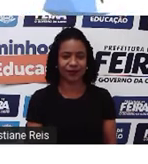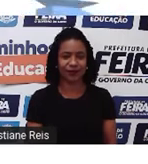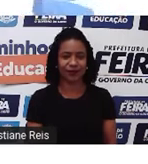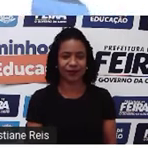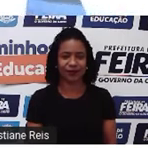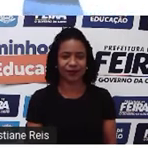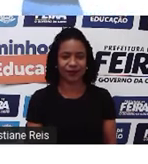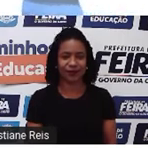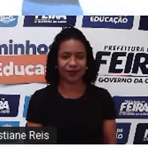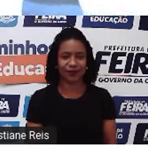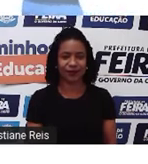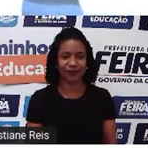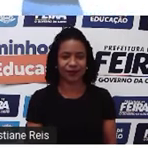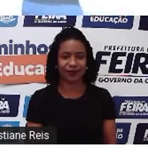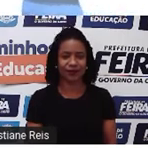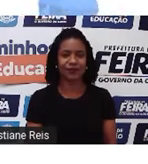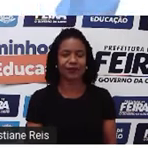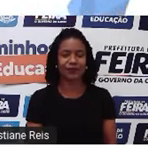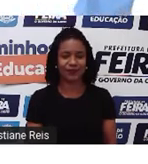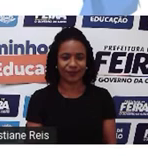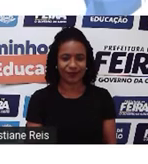A diferença entre o que?